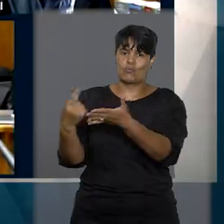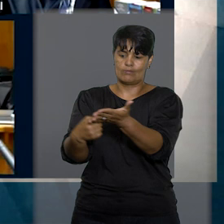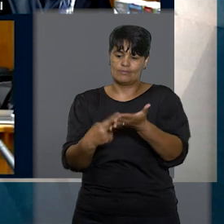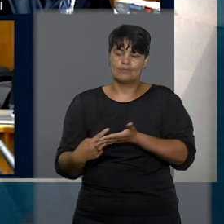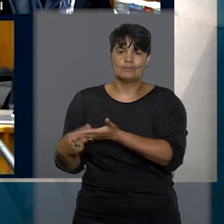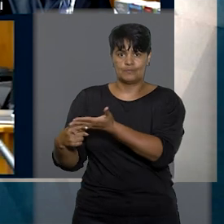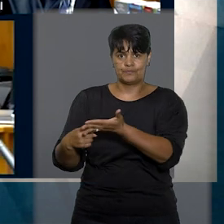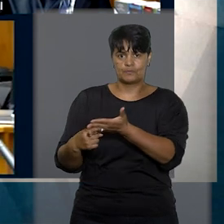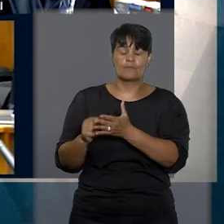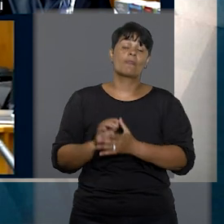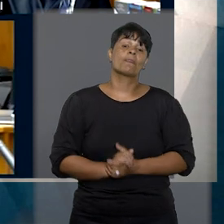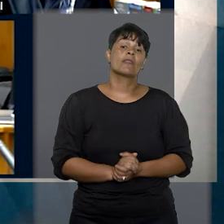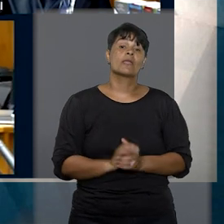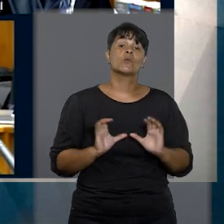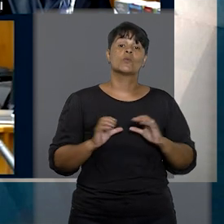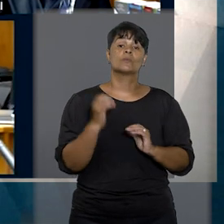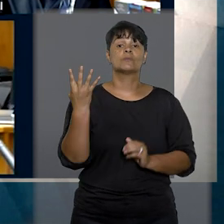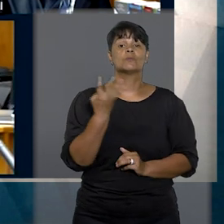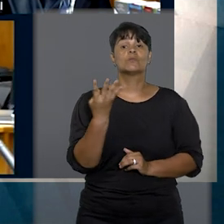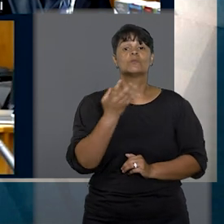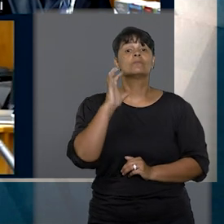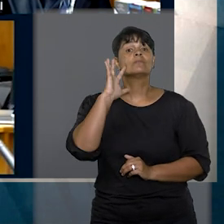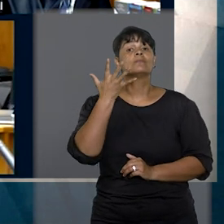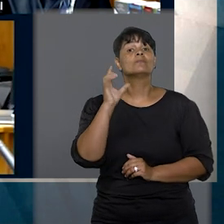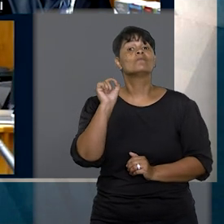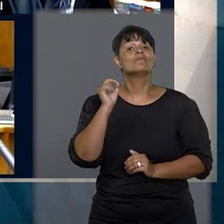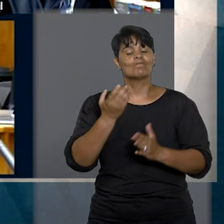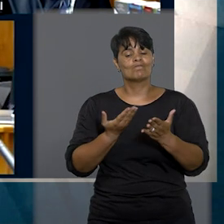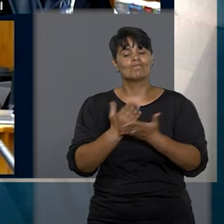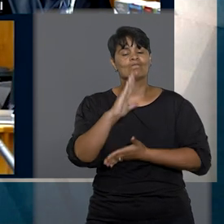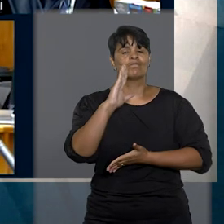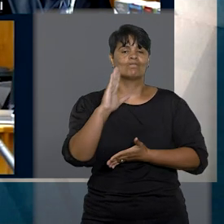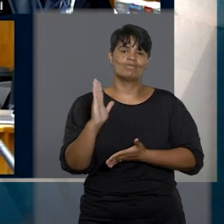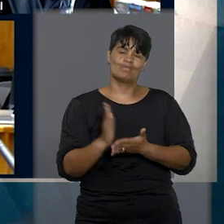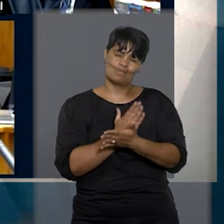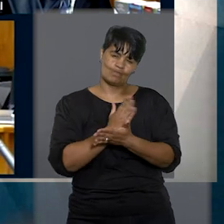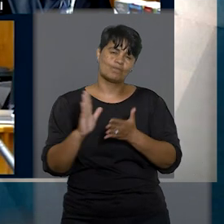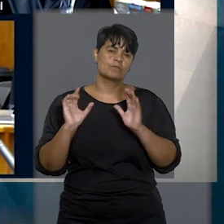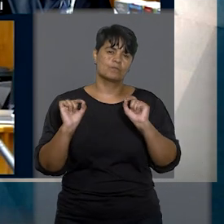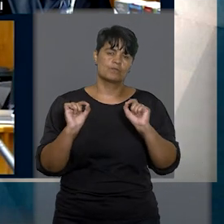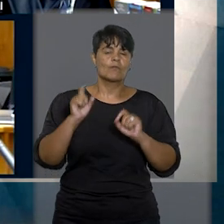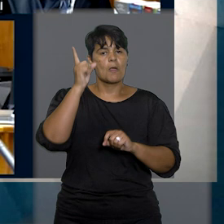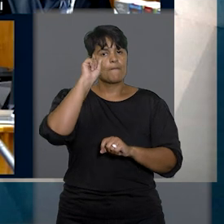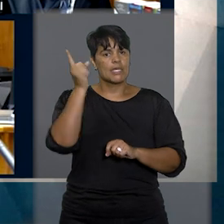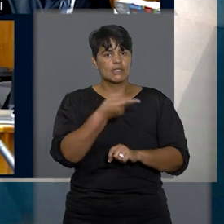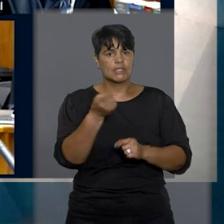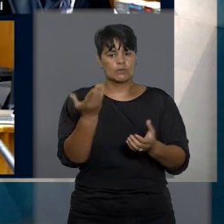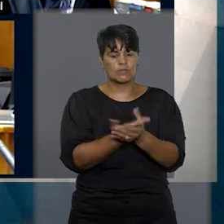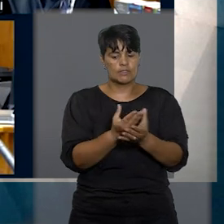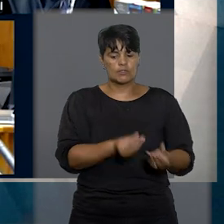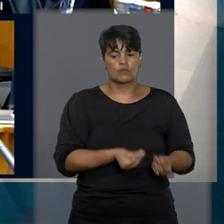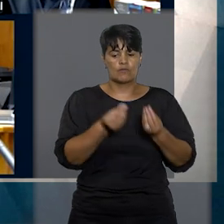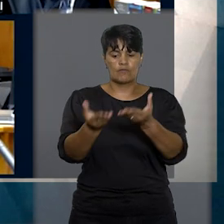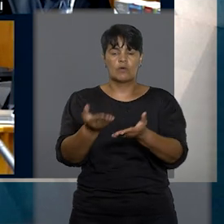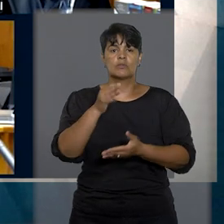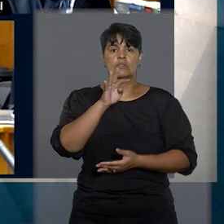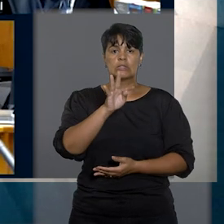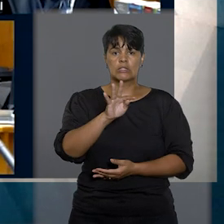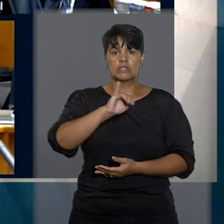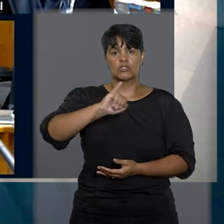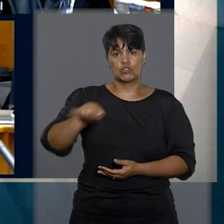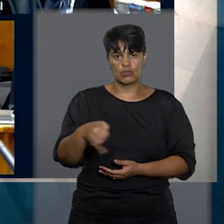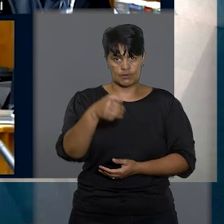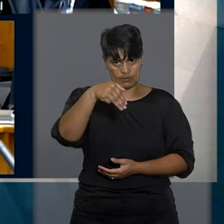A quarta turma do STJ deu parcial provimento ao recurso especial, determinando o retorno dos autos ao